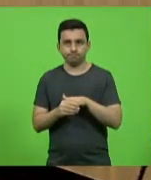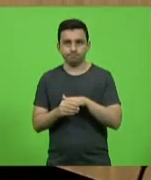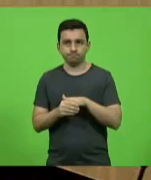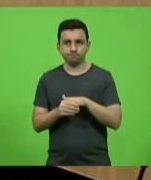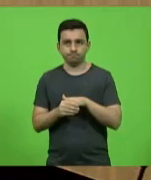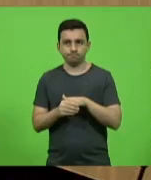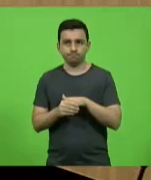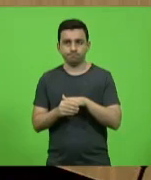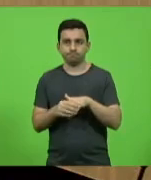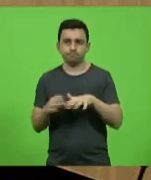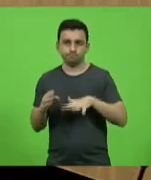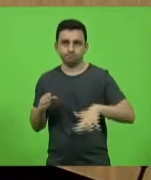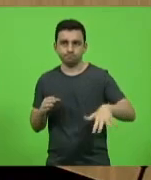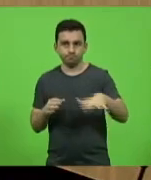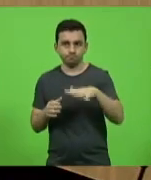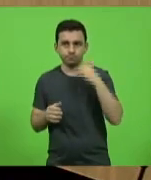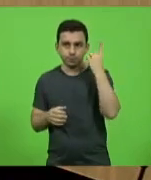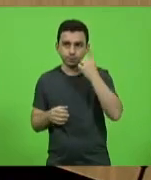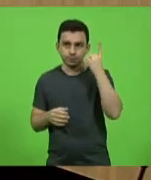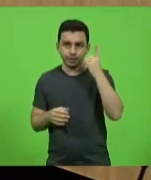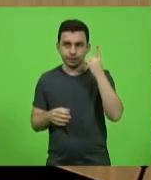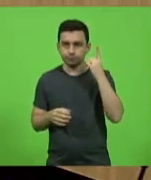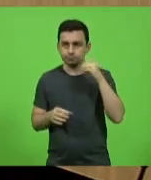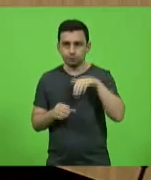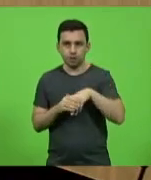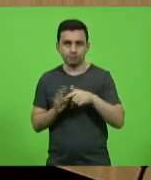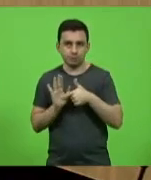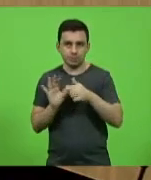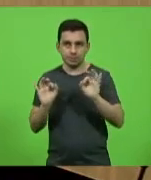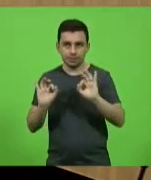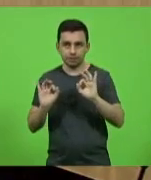cujo voto não esteja estampado no painel.